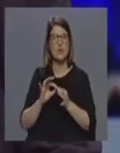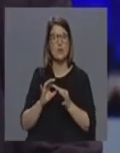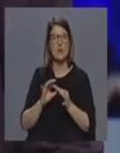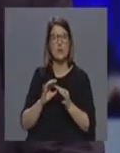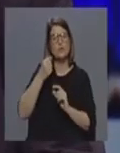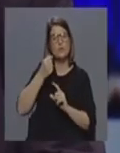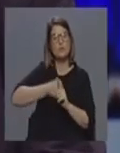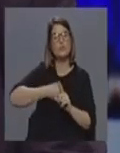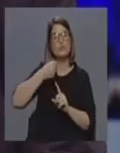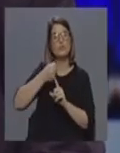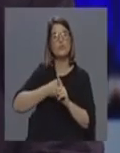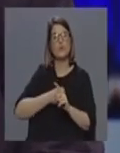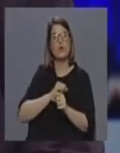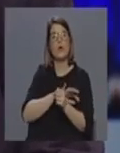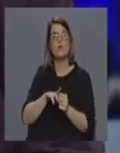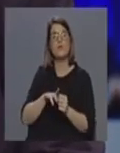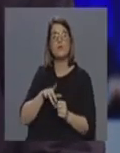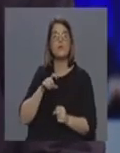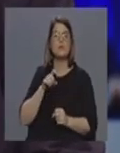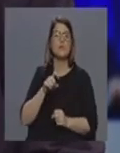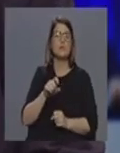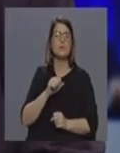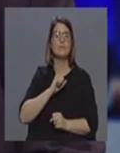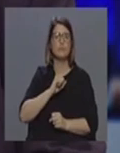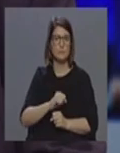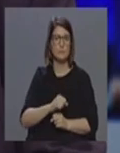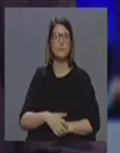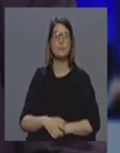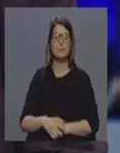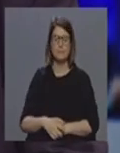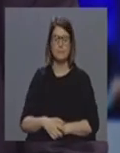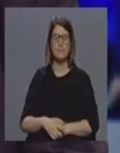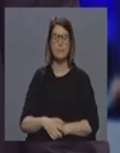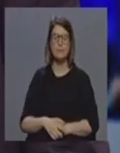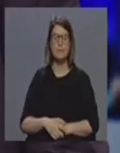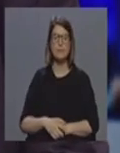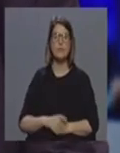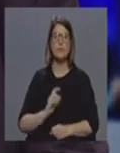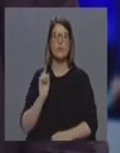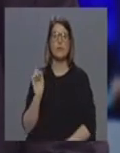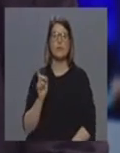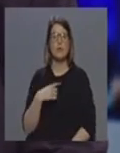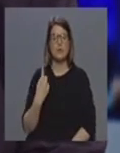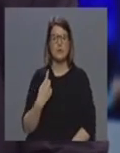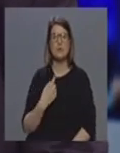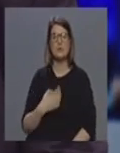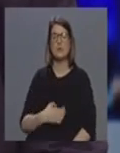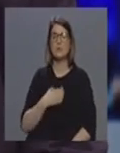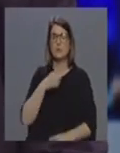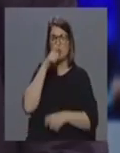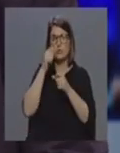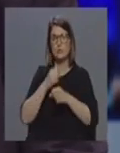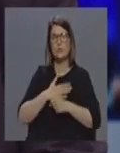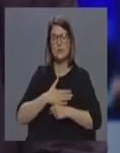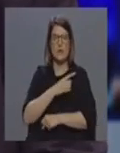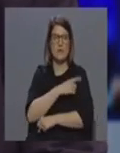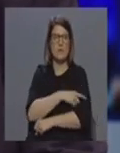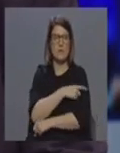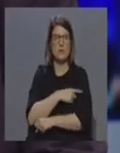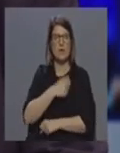ao Covid-19 Exato Nós achamos que a enfermagem os enfermeiros açorianos